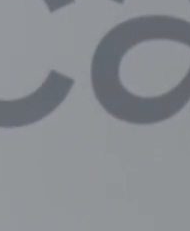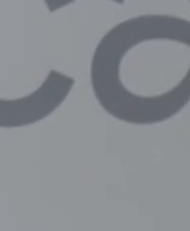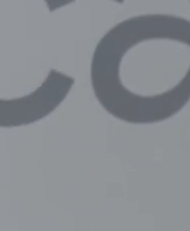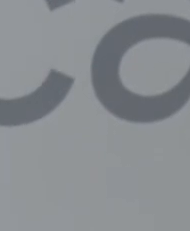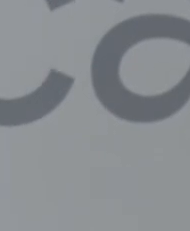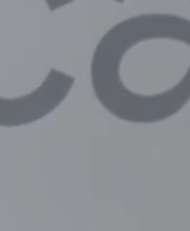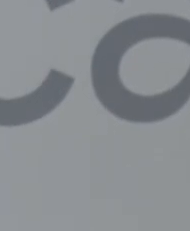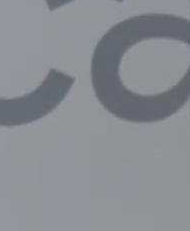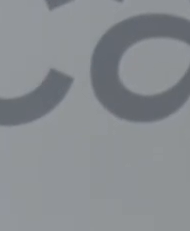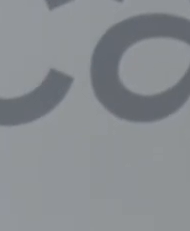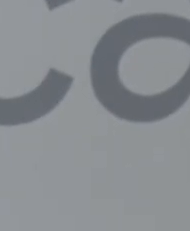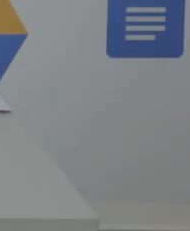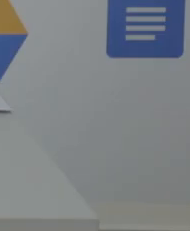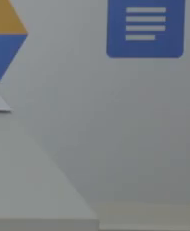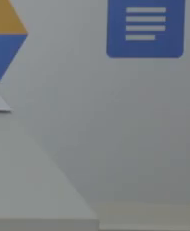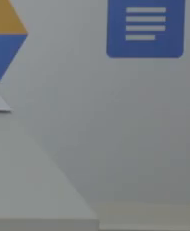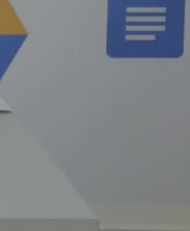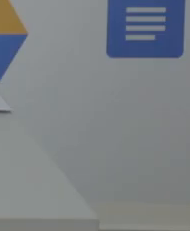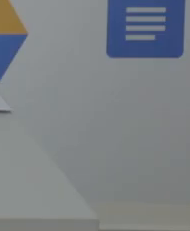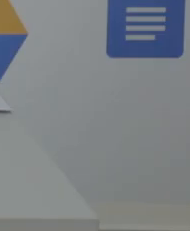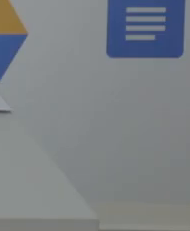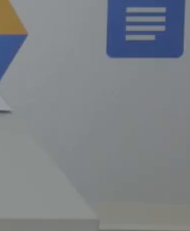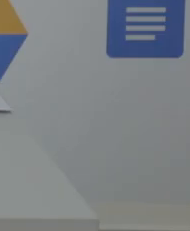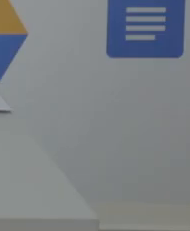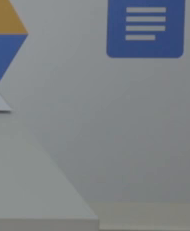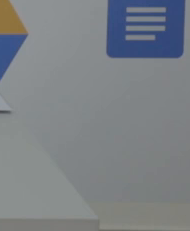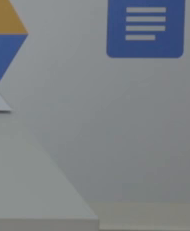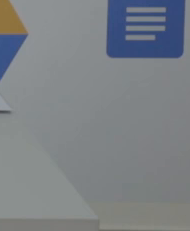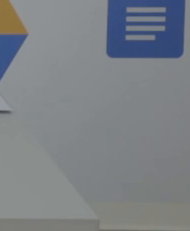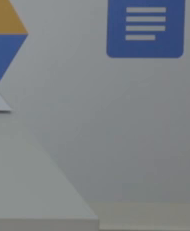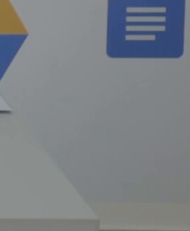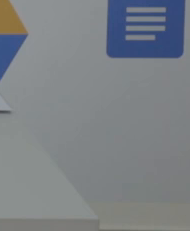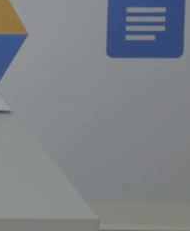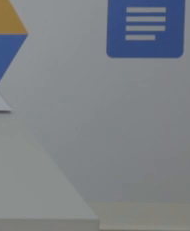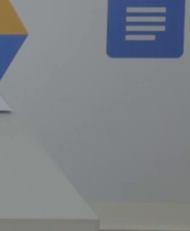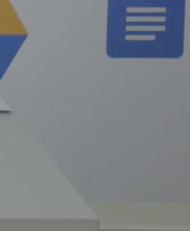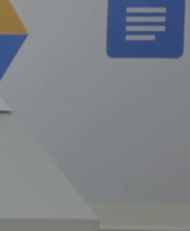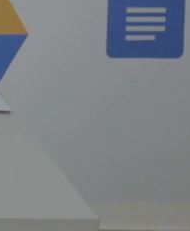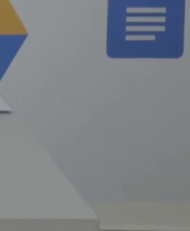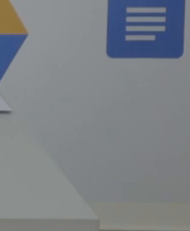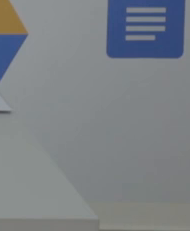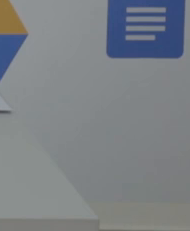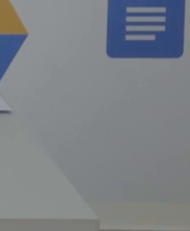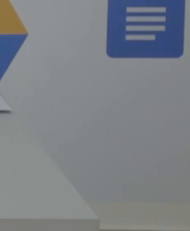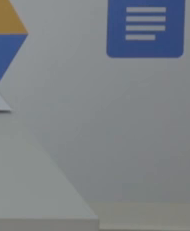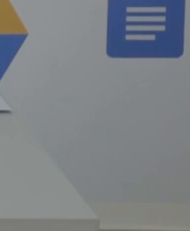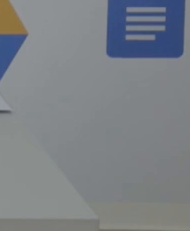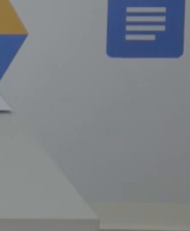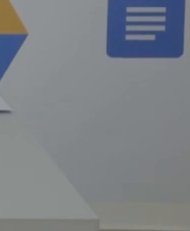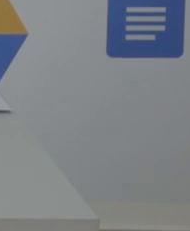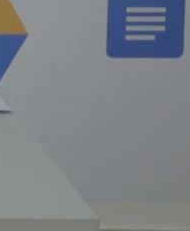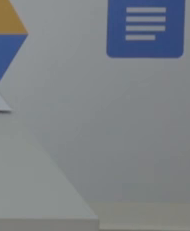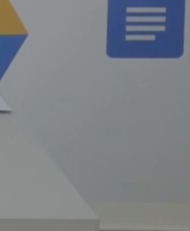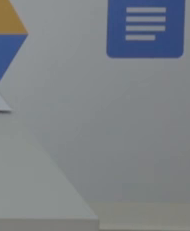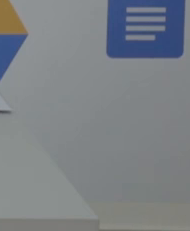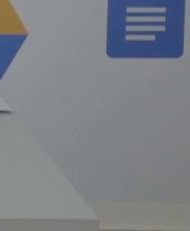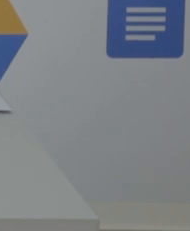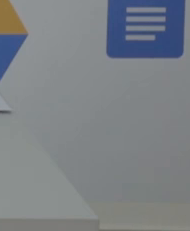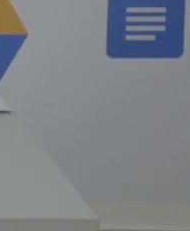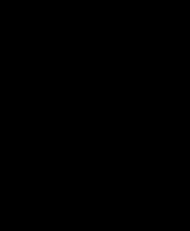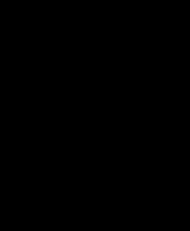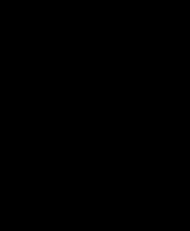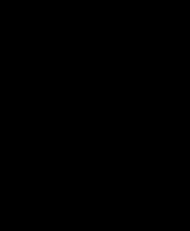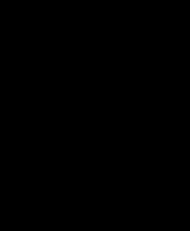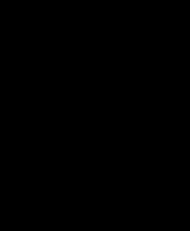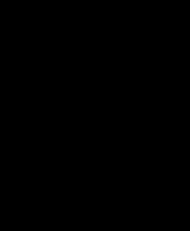891 milésimos. Agora vamos compreender melhor a leitura do nosso número.